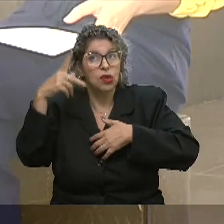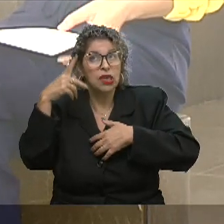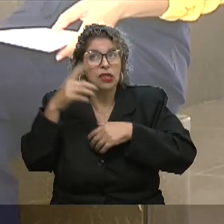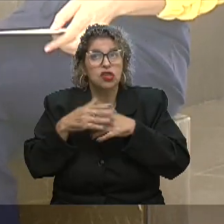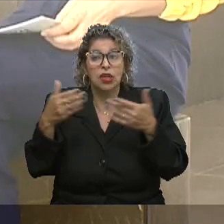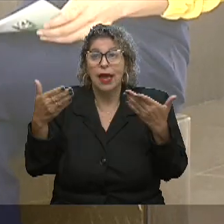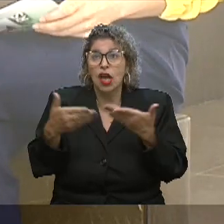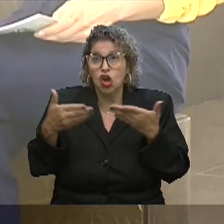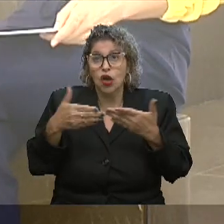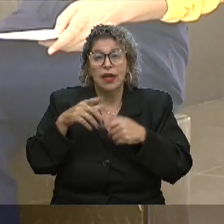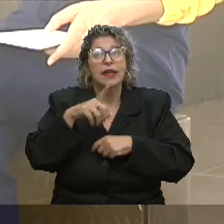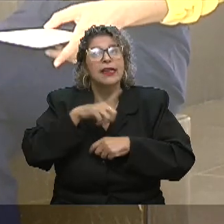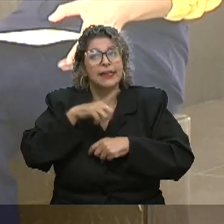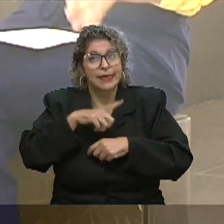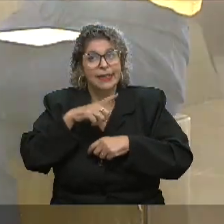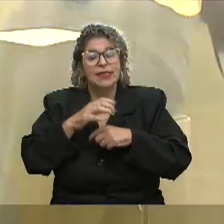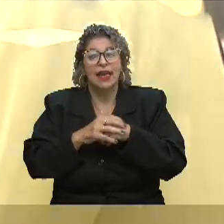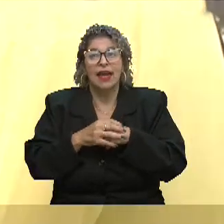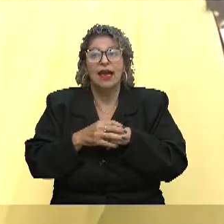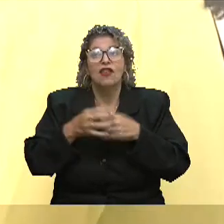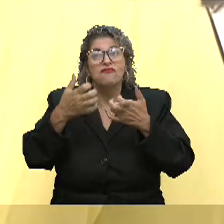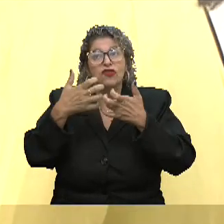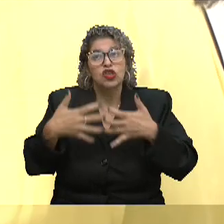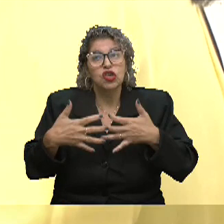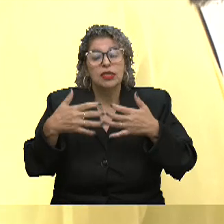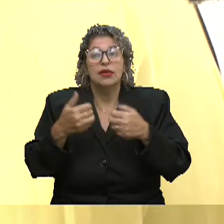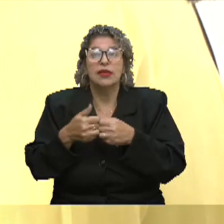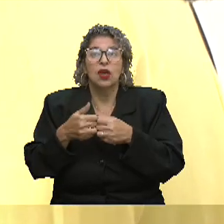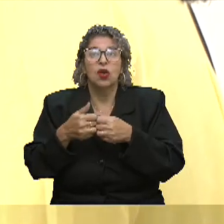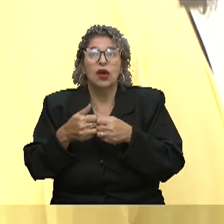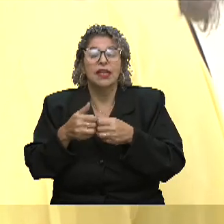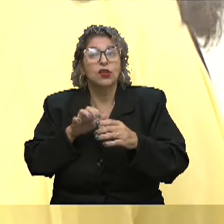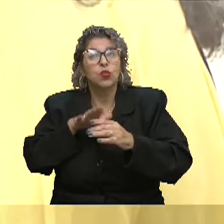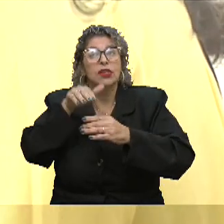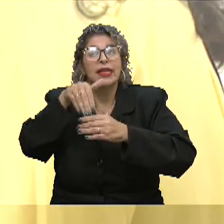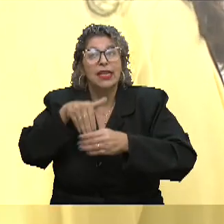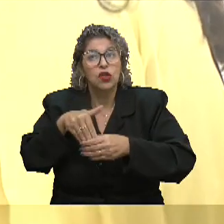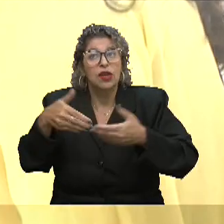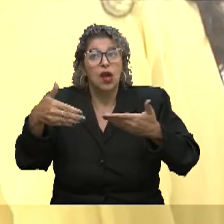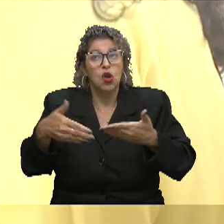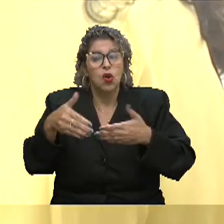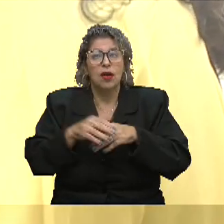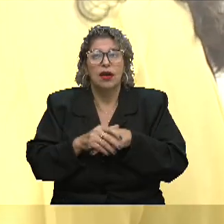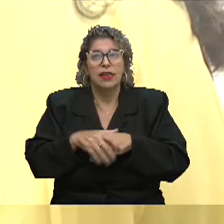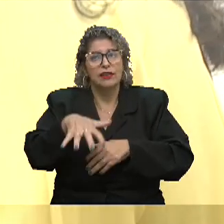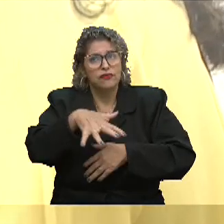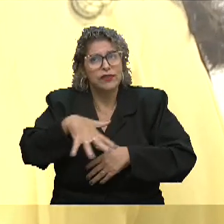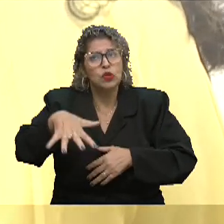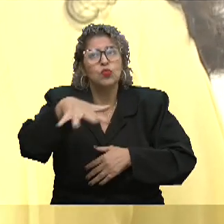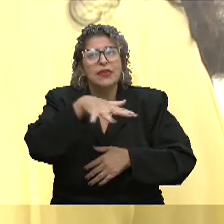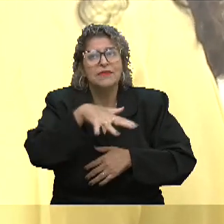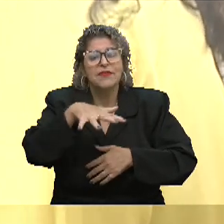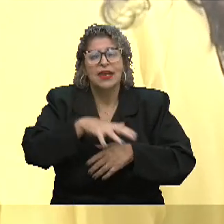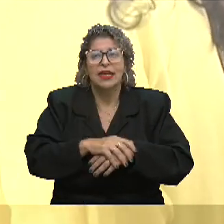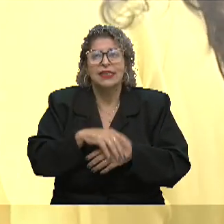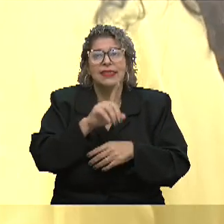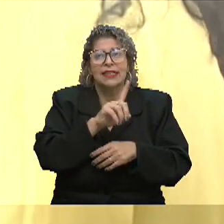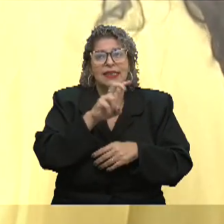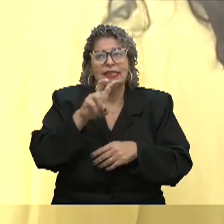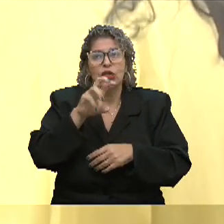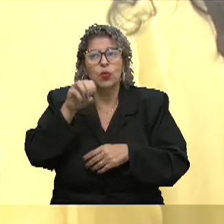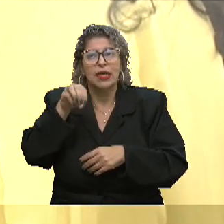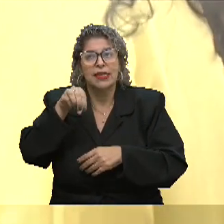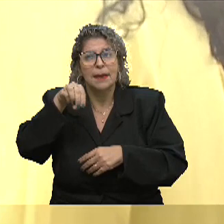Ainda mais agora, que a gente está em um ano eleitoral, né, Gurias? Então, assim, a gente vive num universo hoje de mais de 150